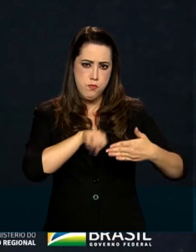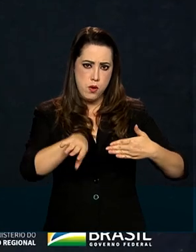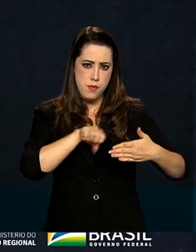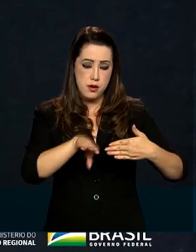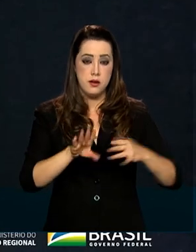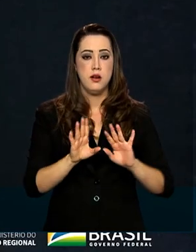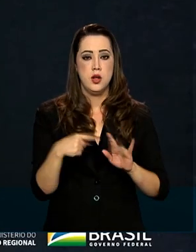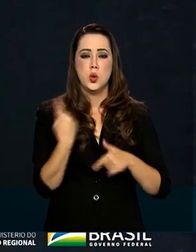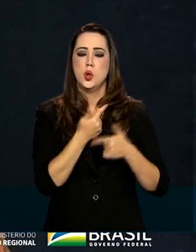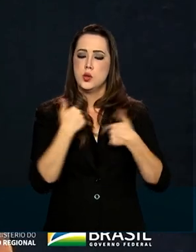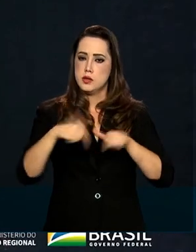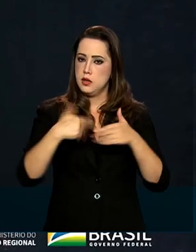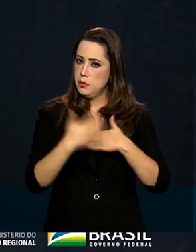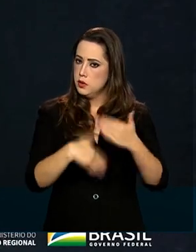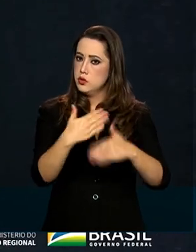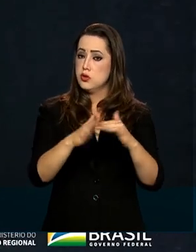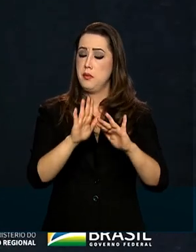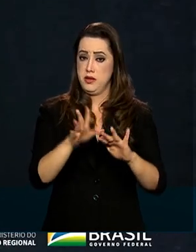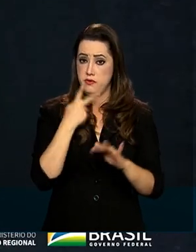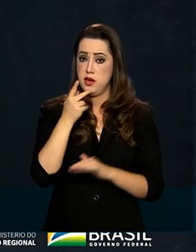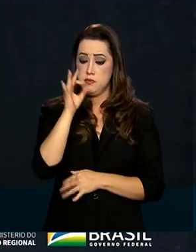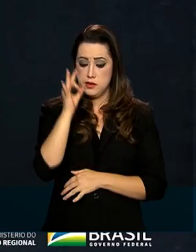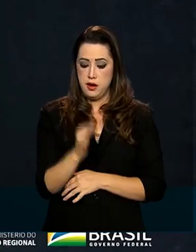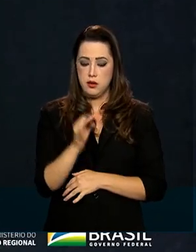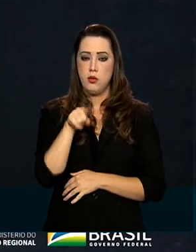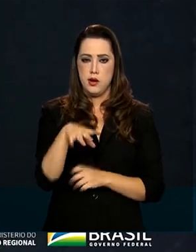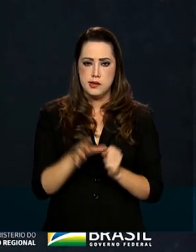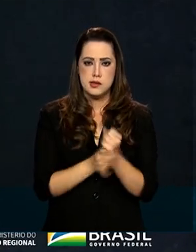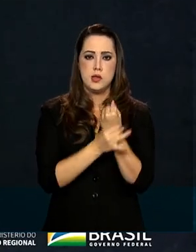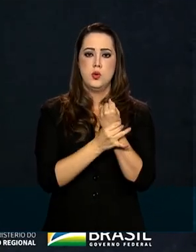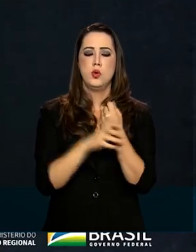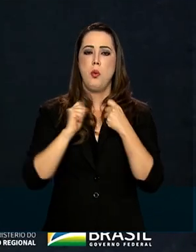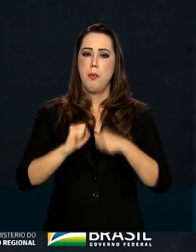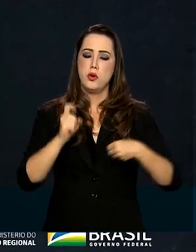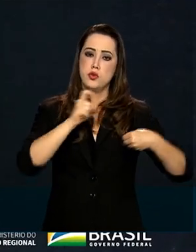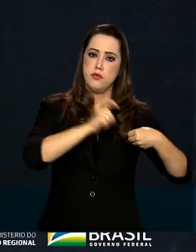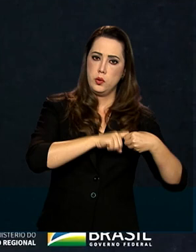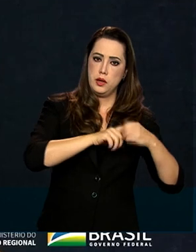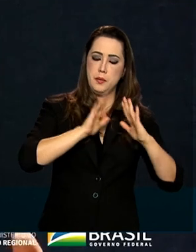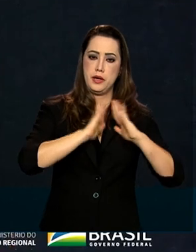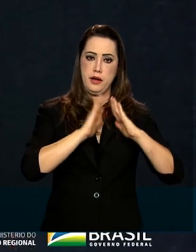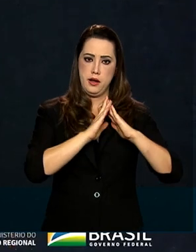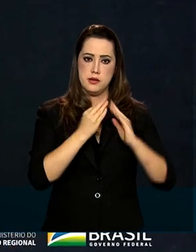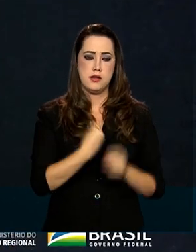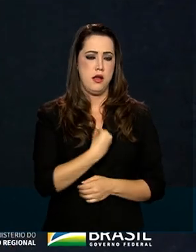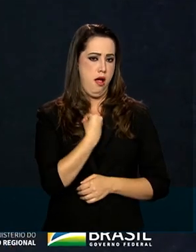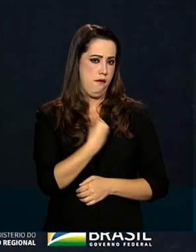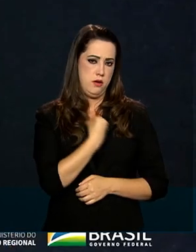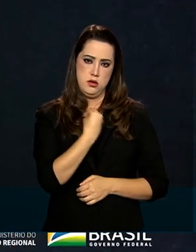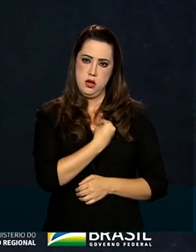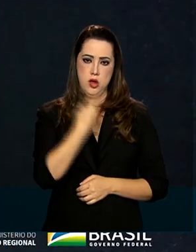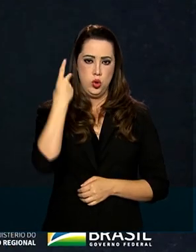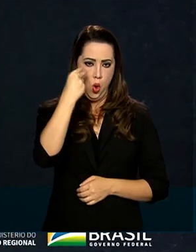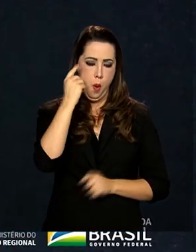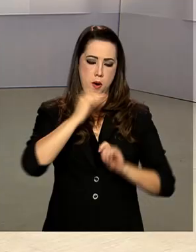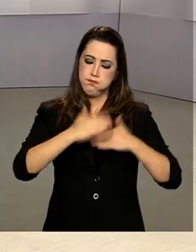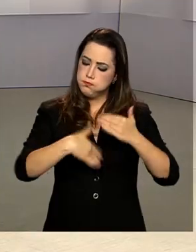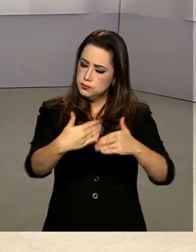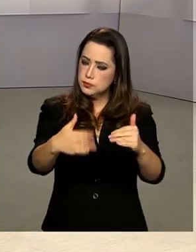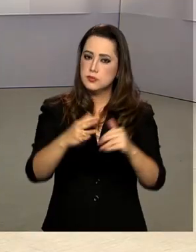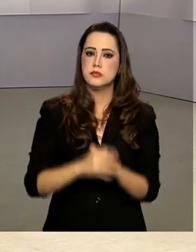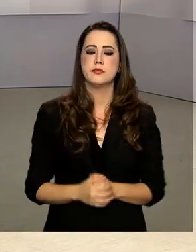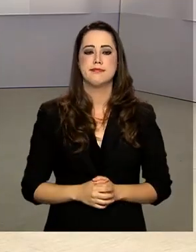mas nós já afirmamos que é seguro o retorno para as suas residências e a vida normal terá continuidade.